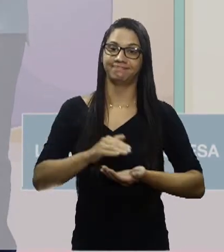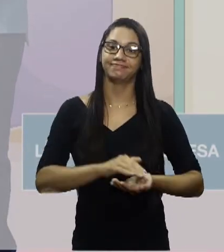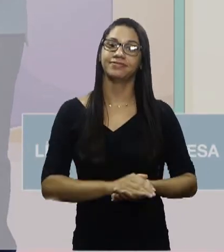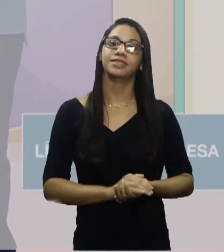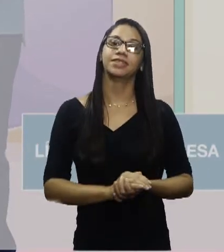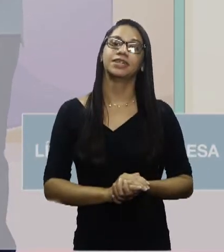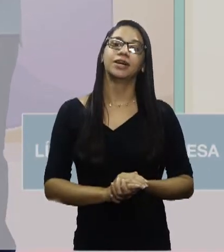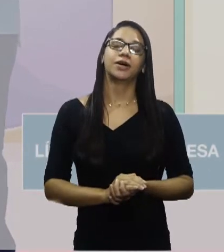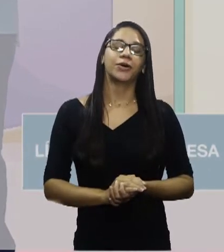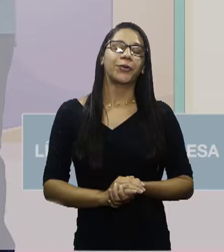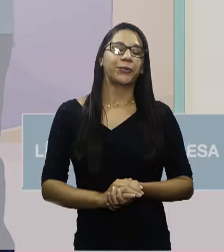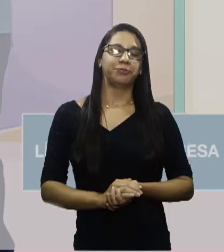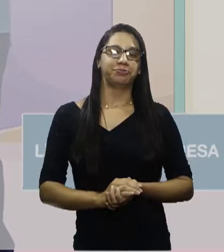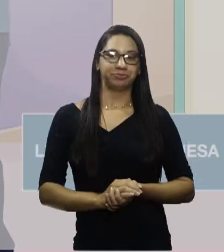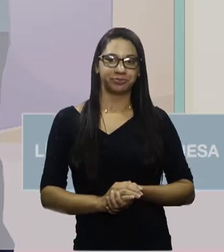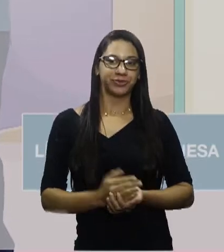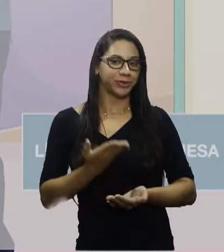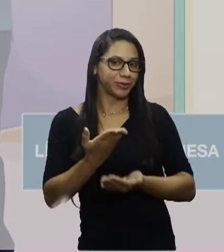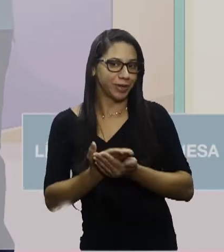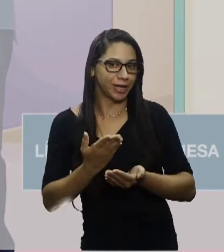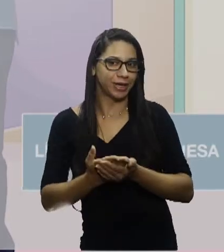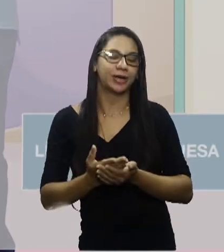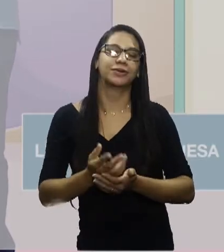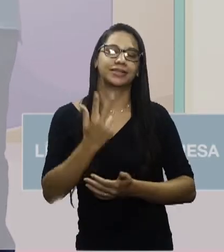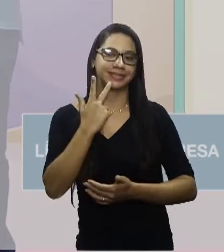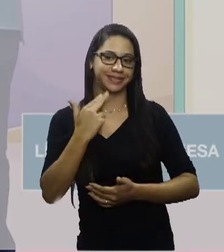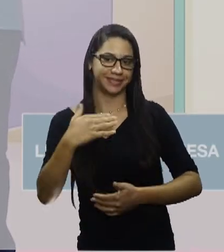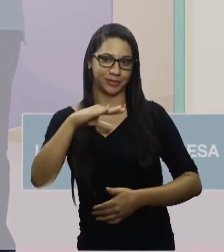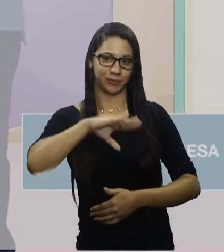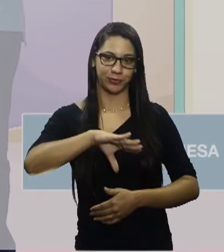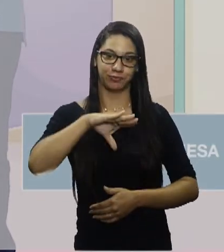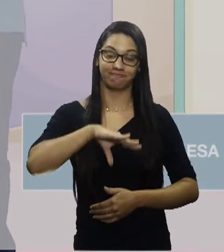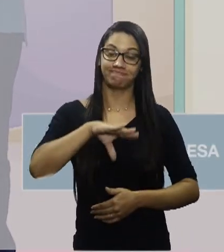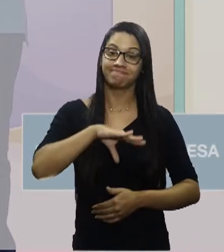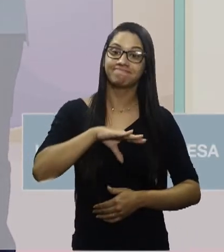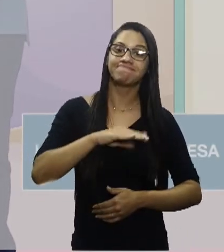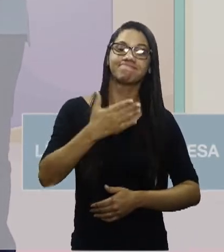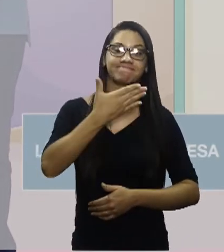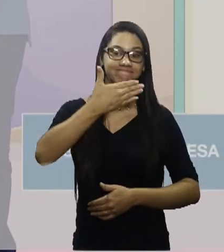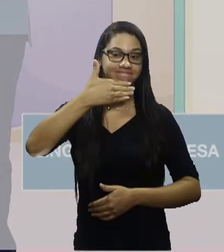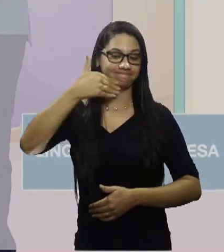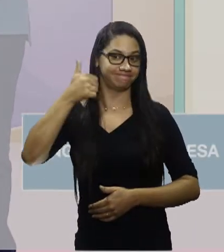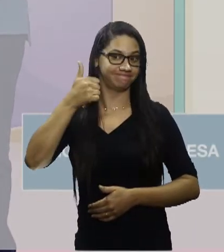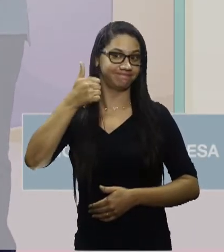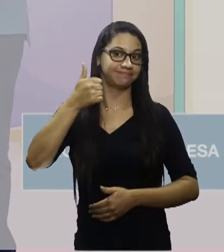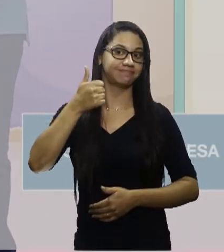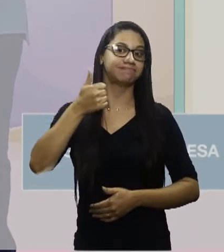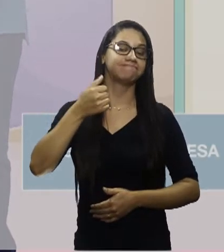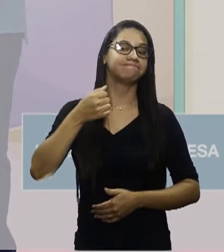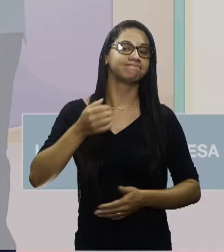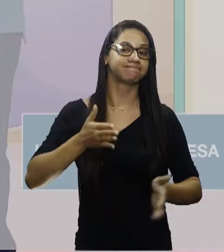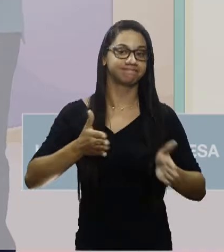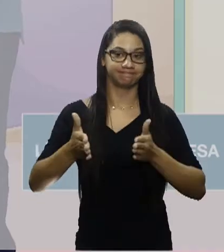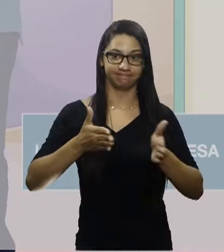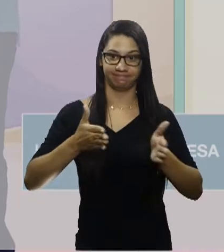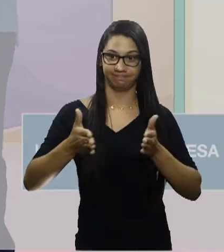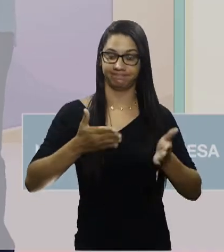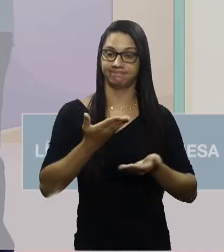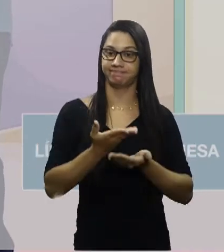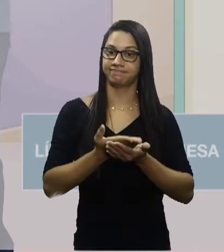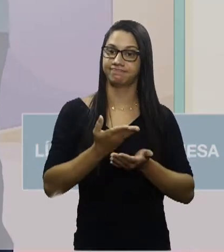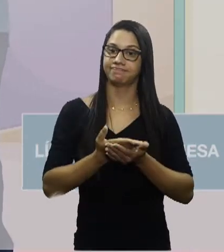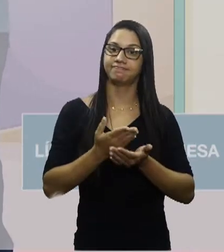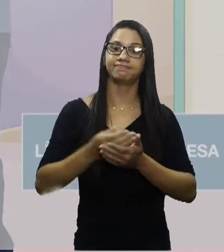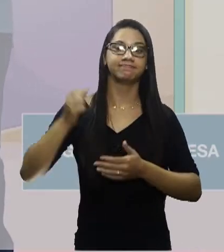Vamos para mais uma aula de língua portuguesa. E para melhor acessibilidade à aula, eu vou